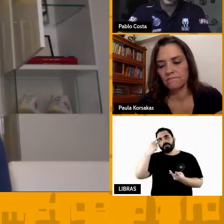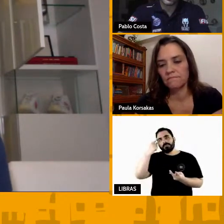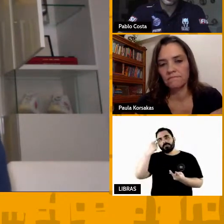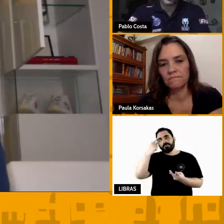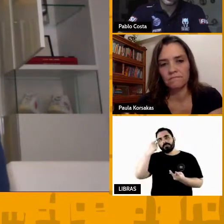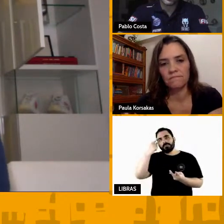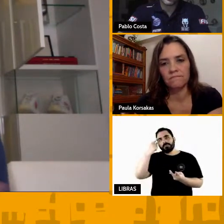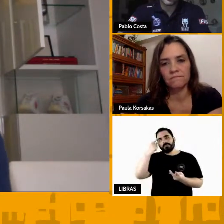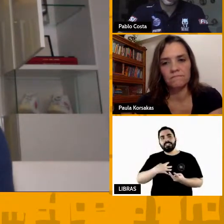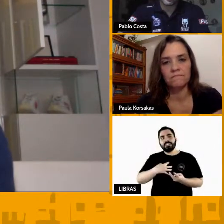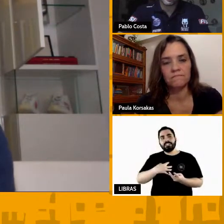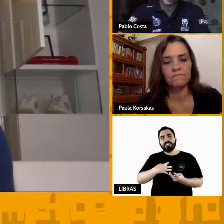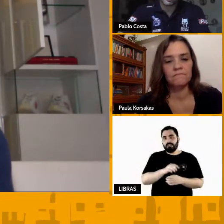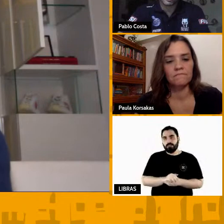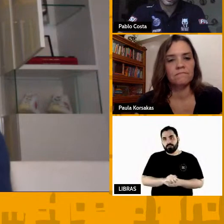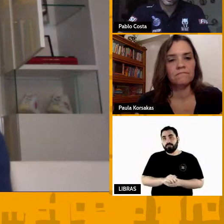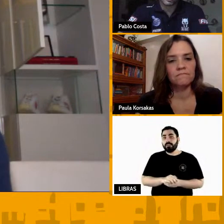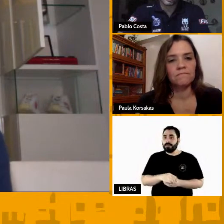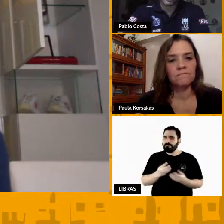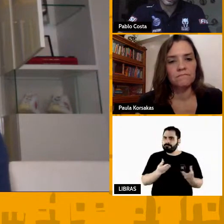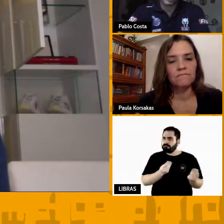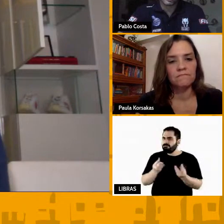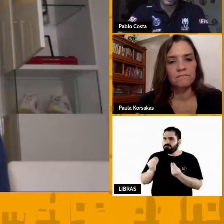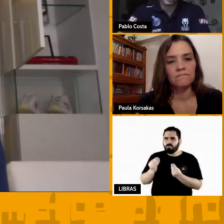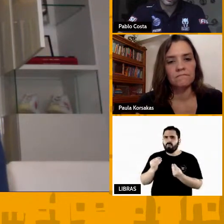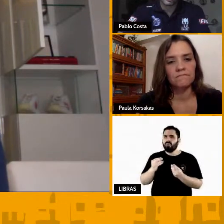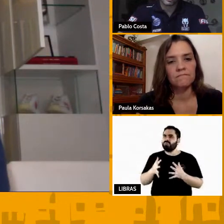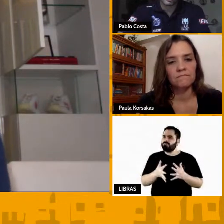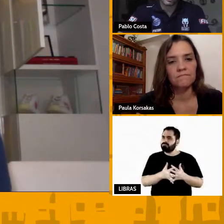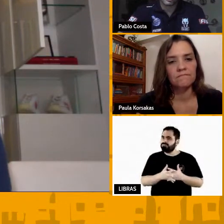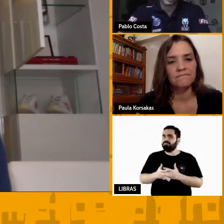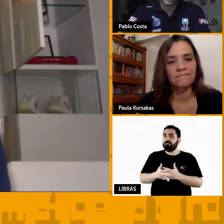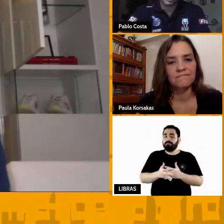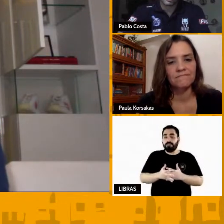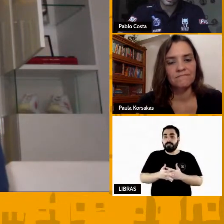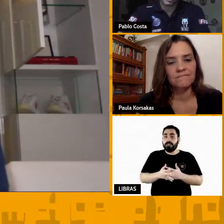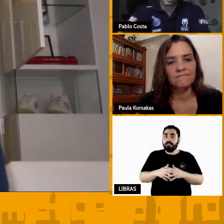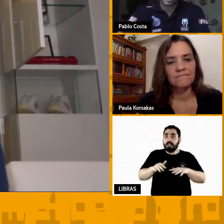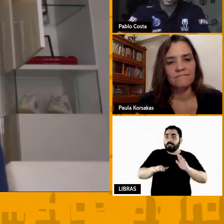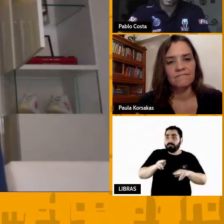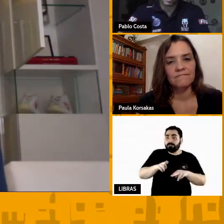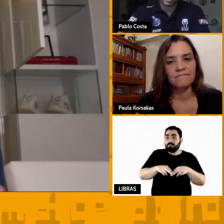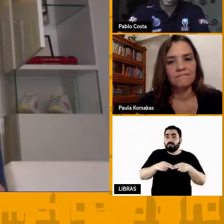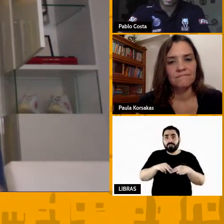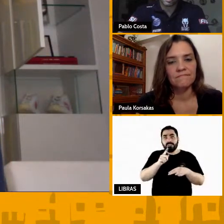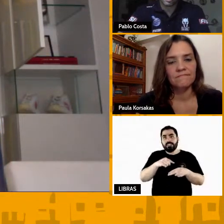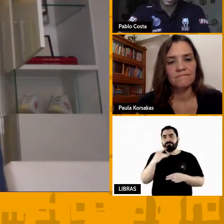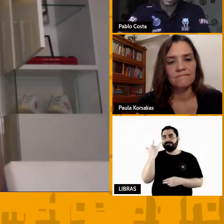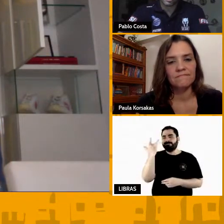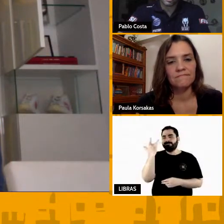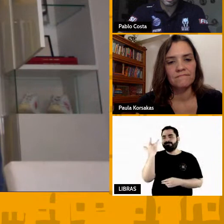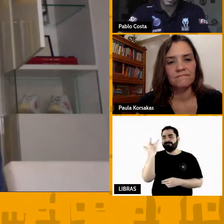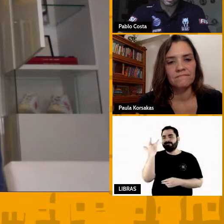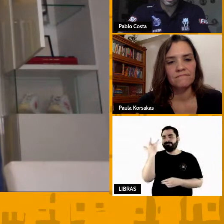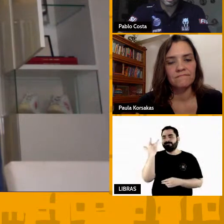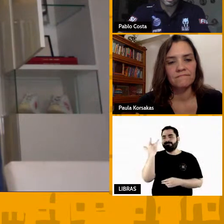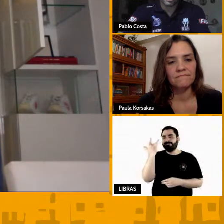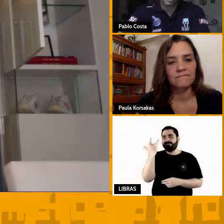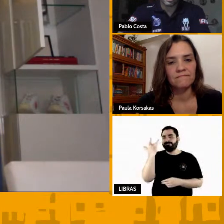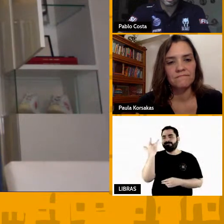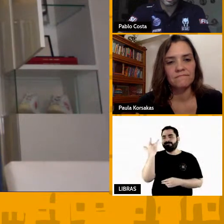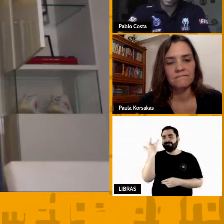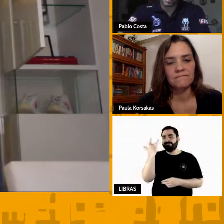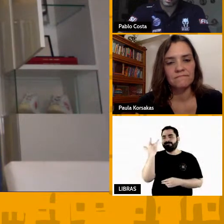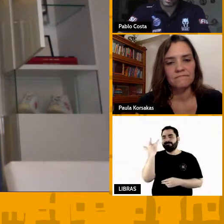é muito complexo e talvez por isso seja tão apaixonante e tão enigmático, uma coisa